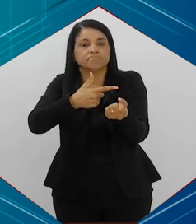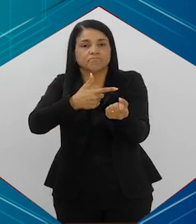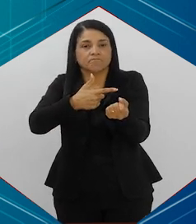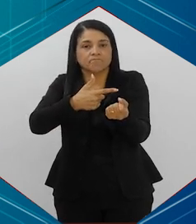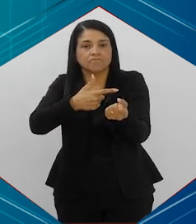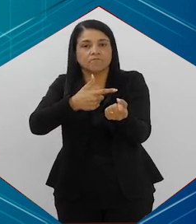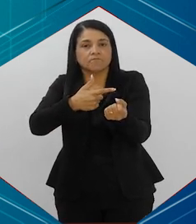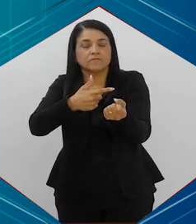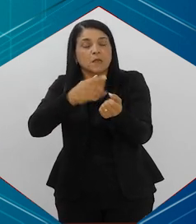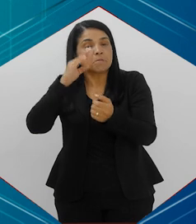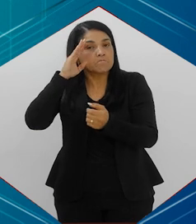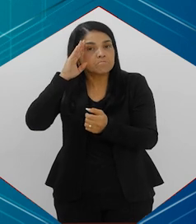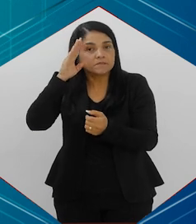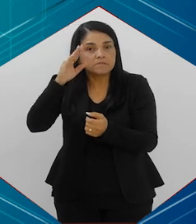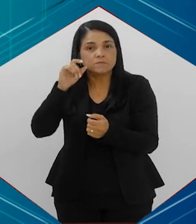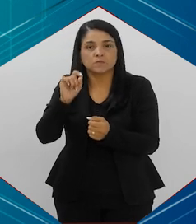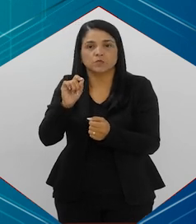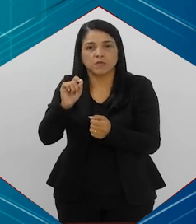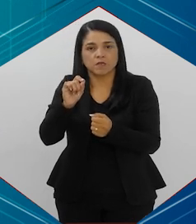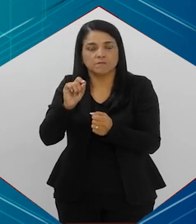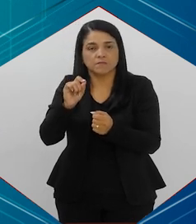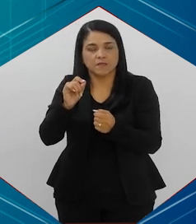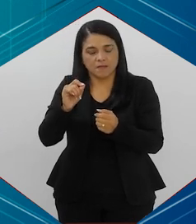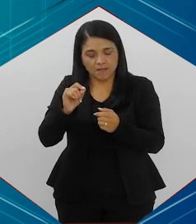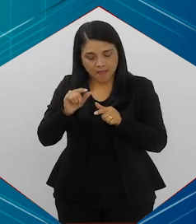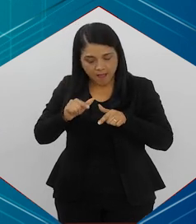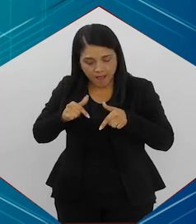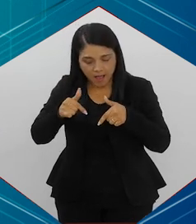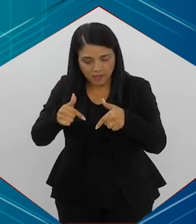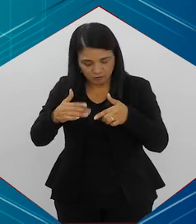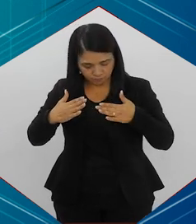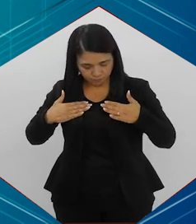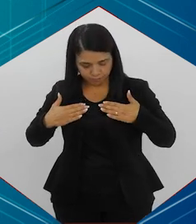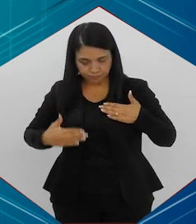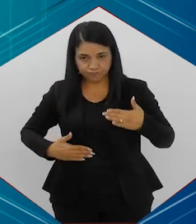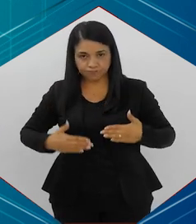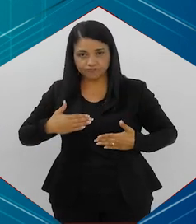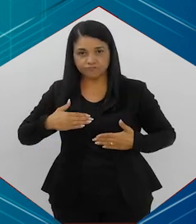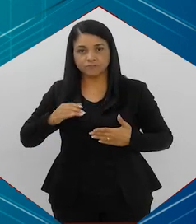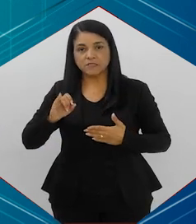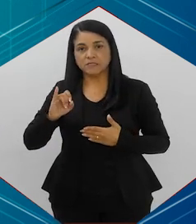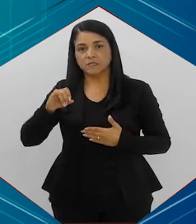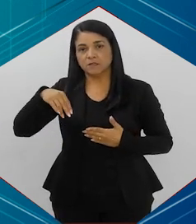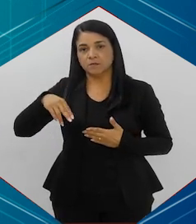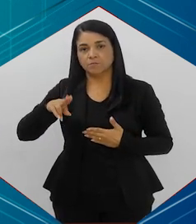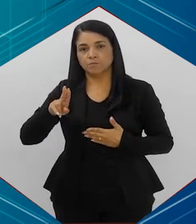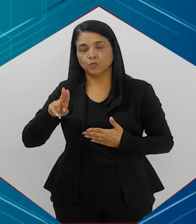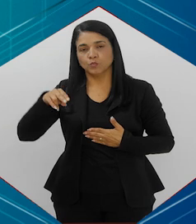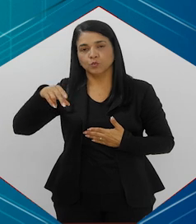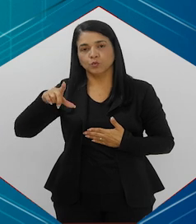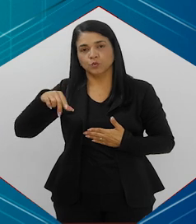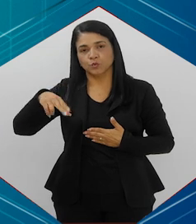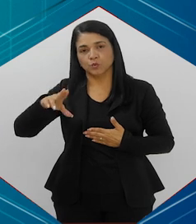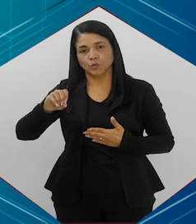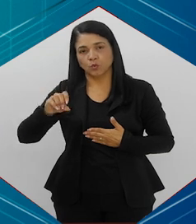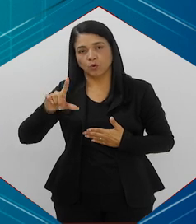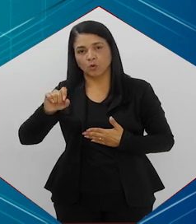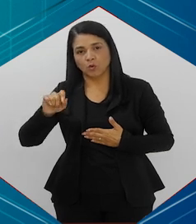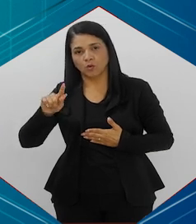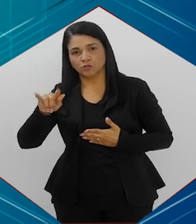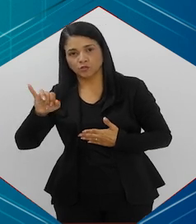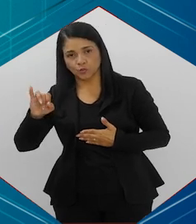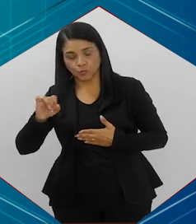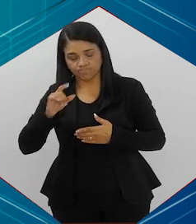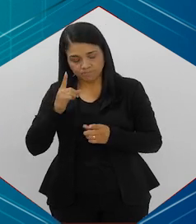só que, ela principalmente, ela age ajudando o nosso sistema imunológico a identificar